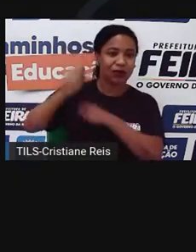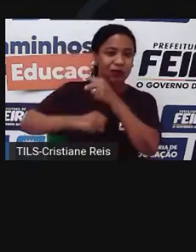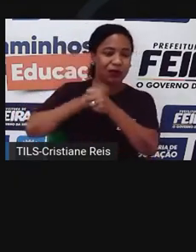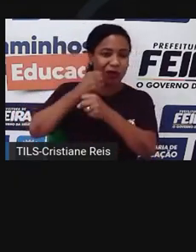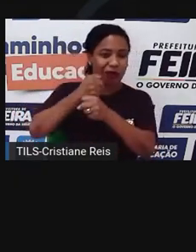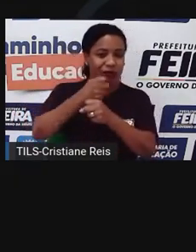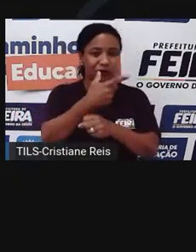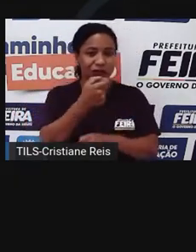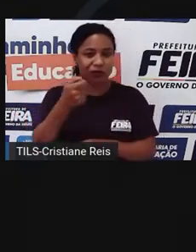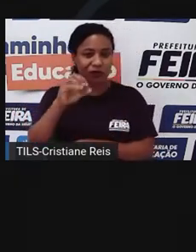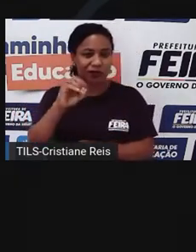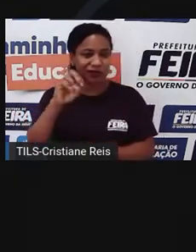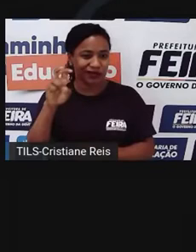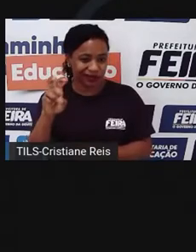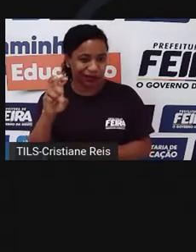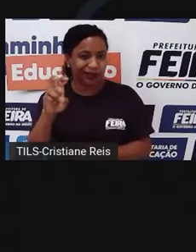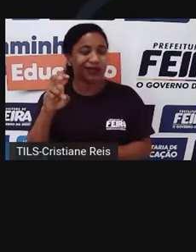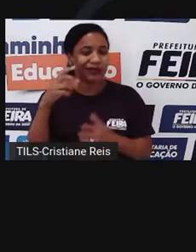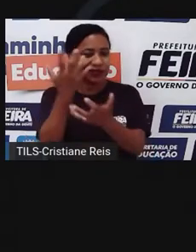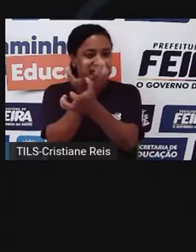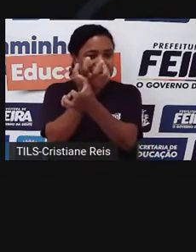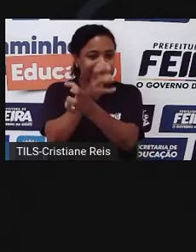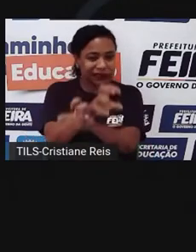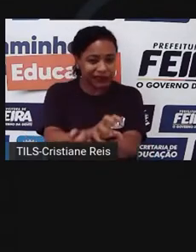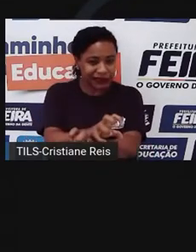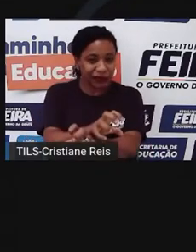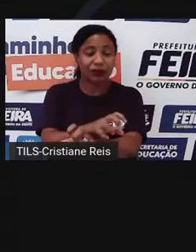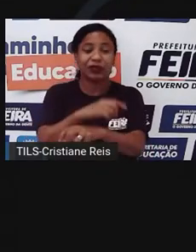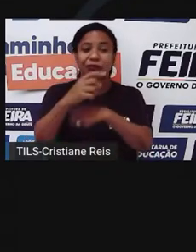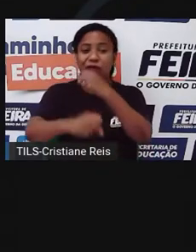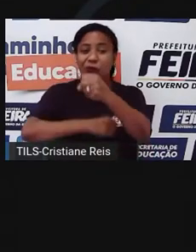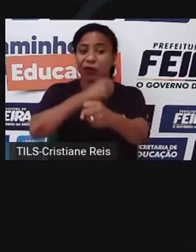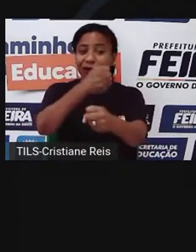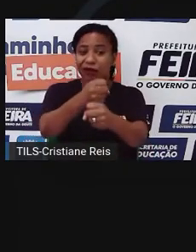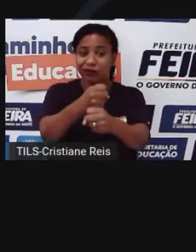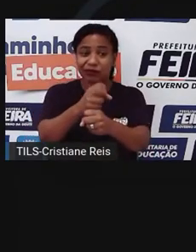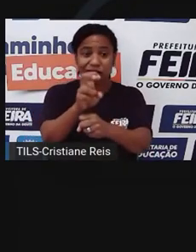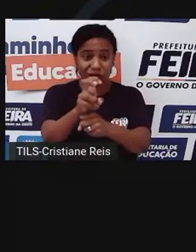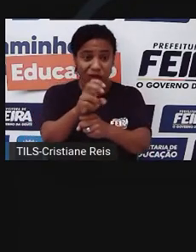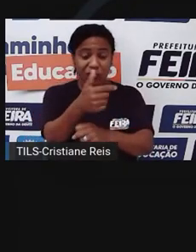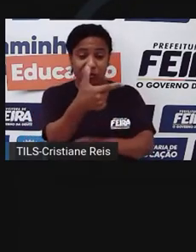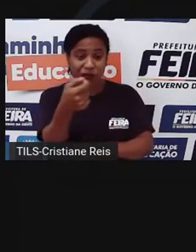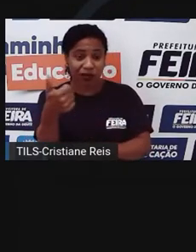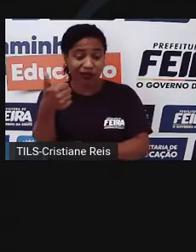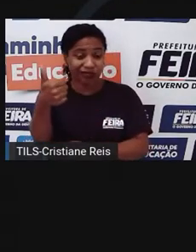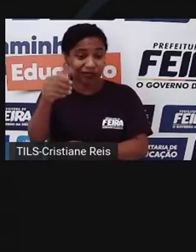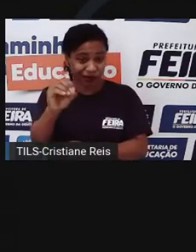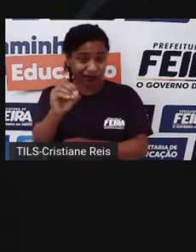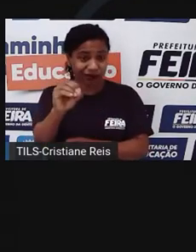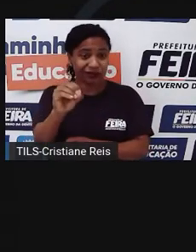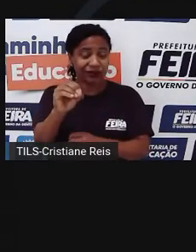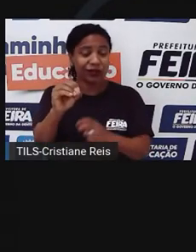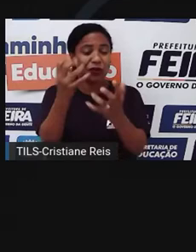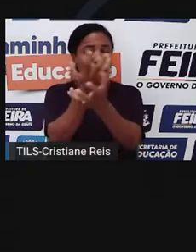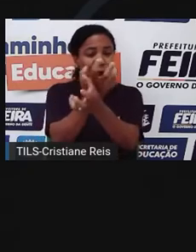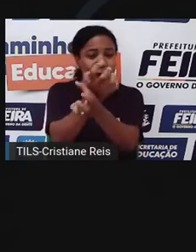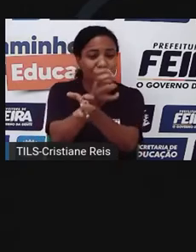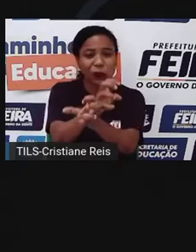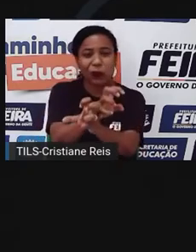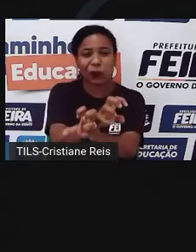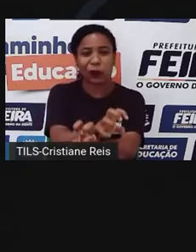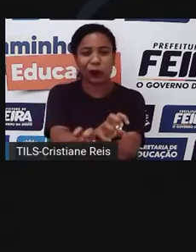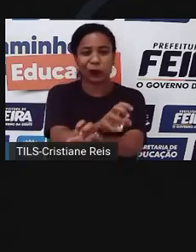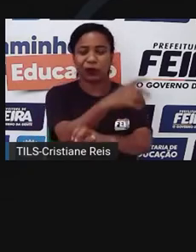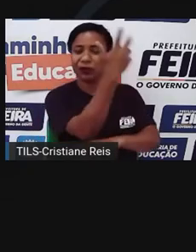Esta seca se repetiu em 2010 e isso trouxe um estresse para o ecossistema a ponto de a